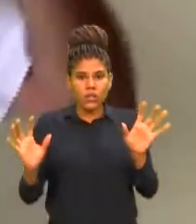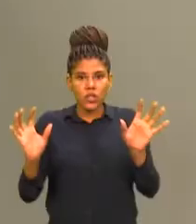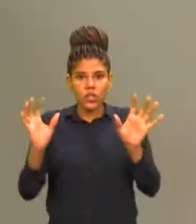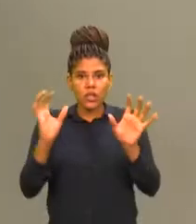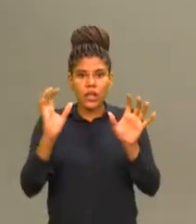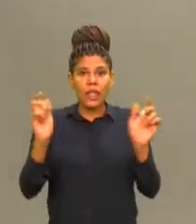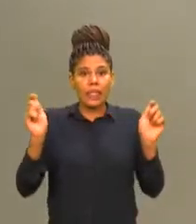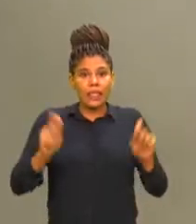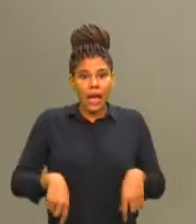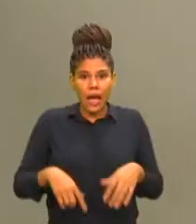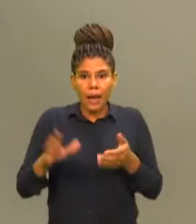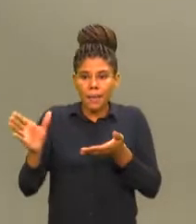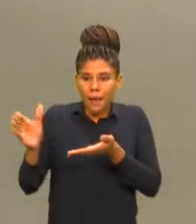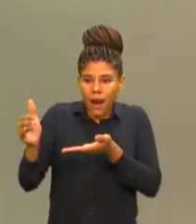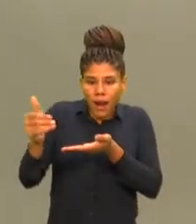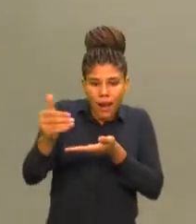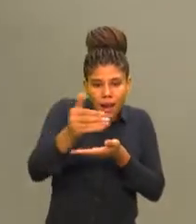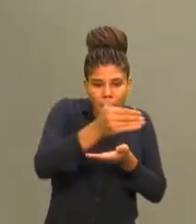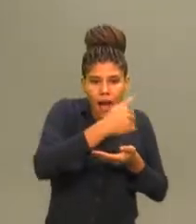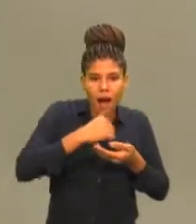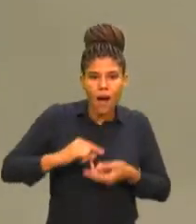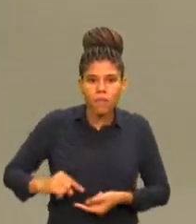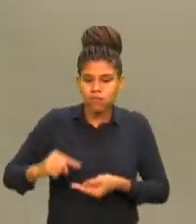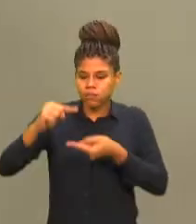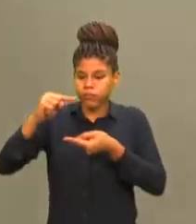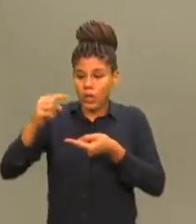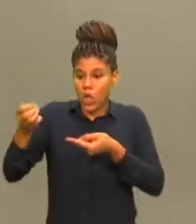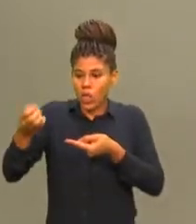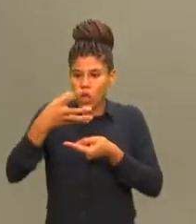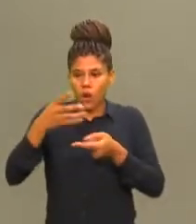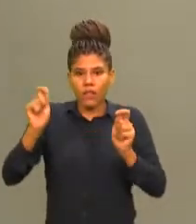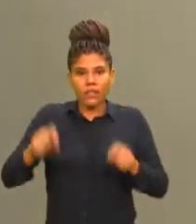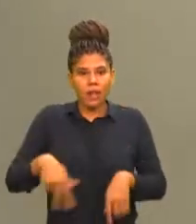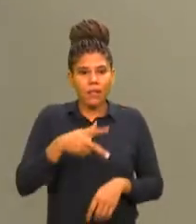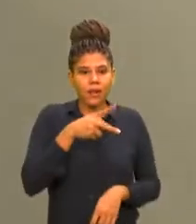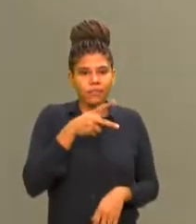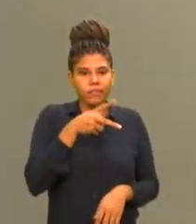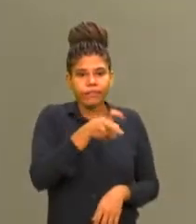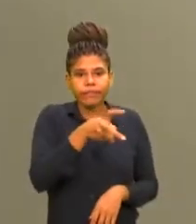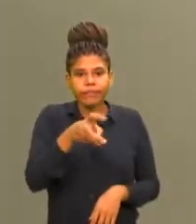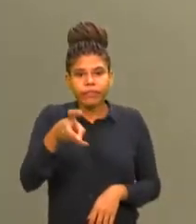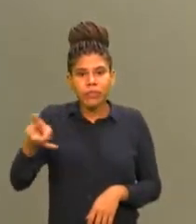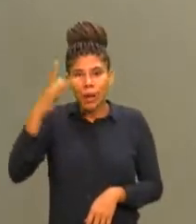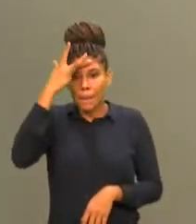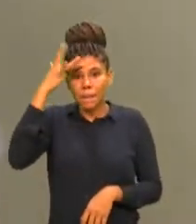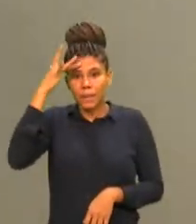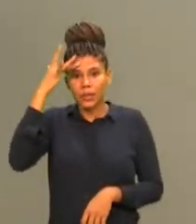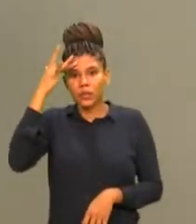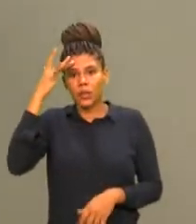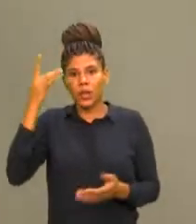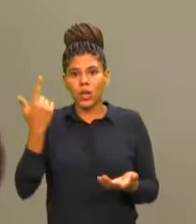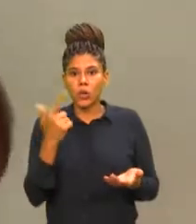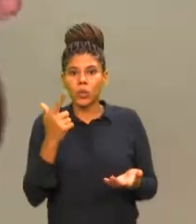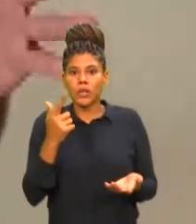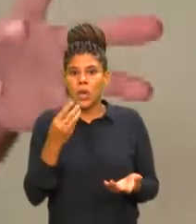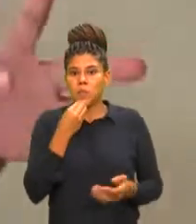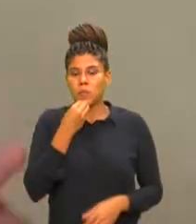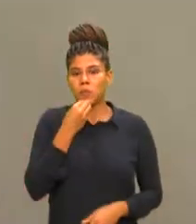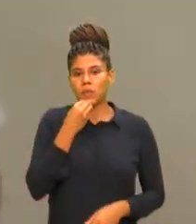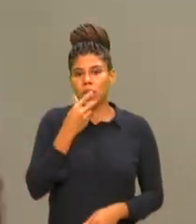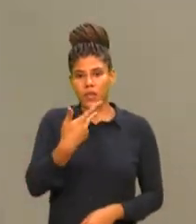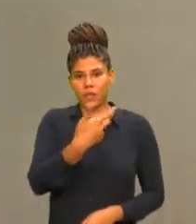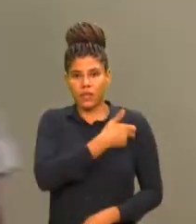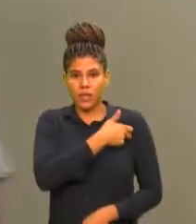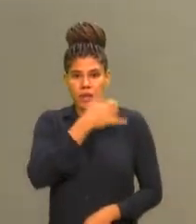vacina. É para criar um grupo de dados para beneficiar exatamente as pessoas que nunca tiveram a oportunidade de se vacinar. As pessoas que têm